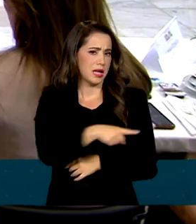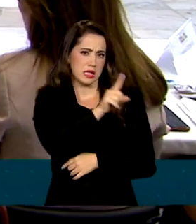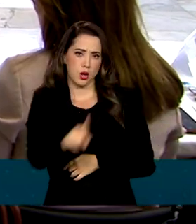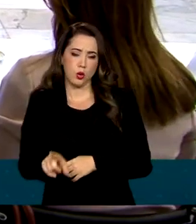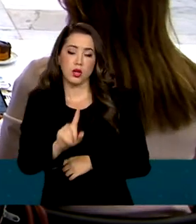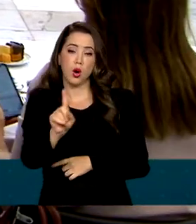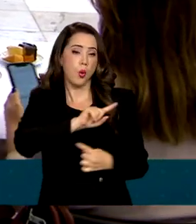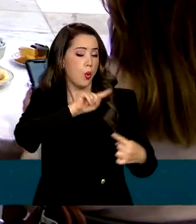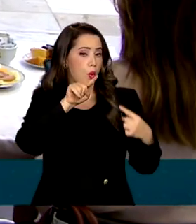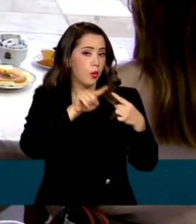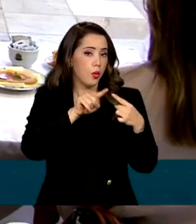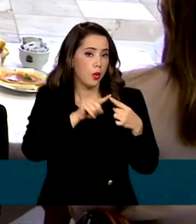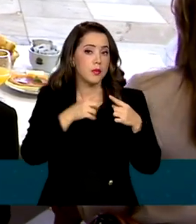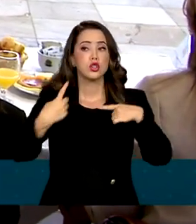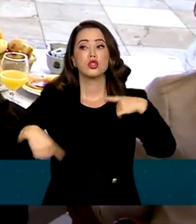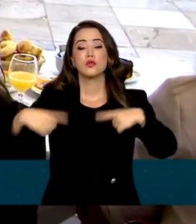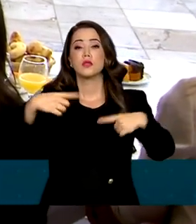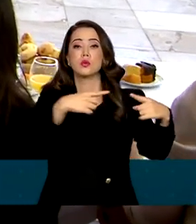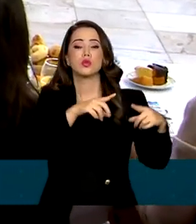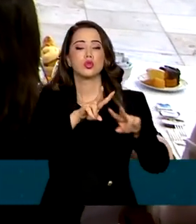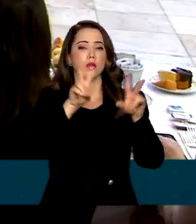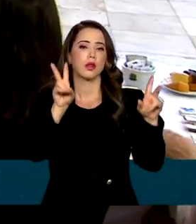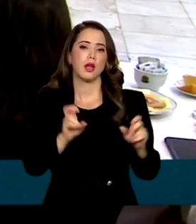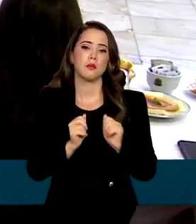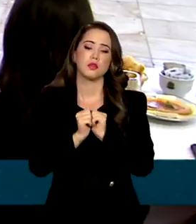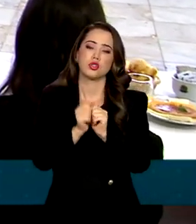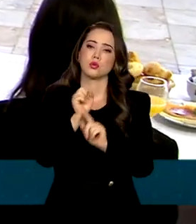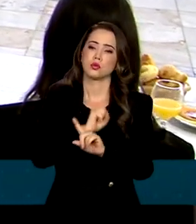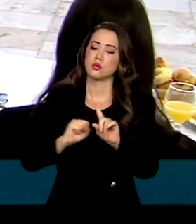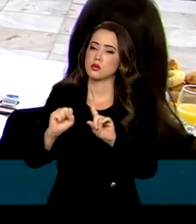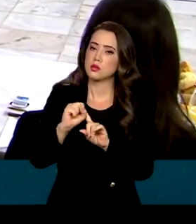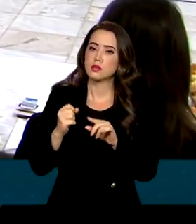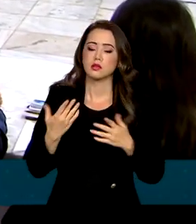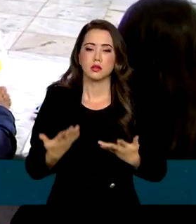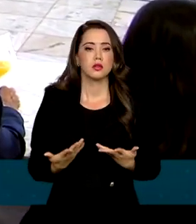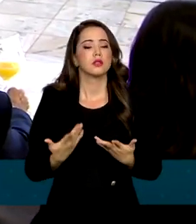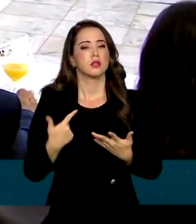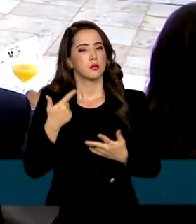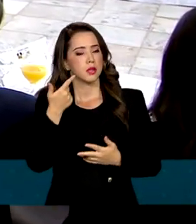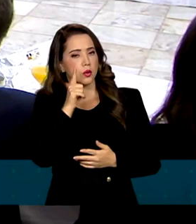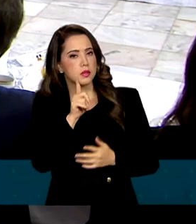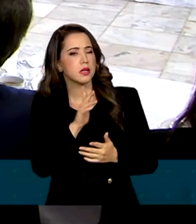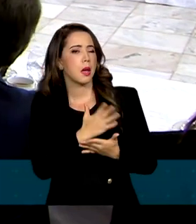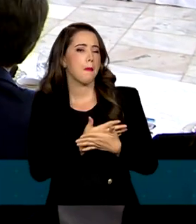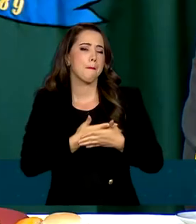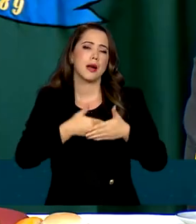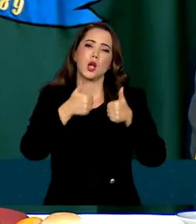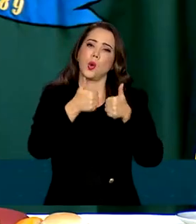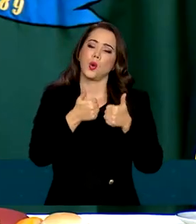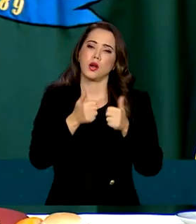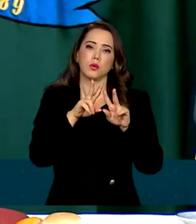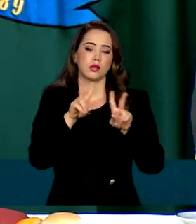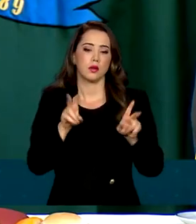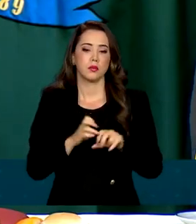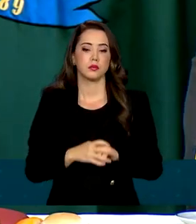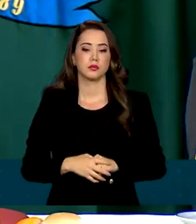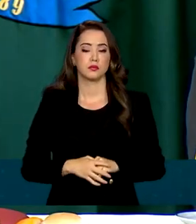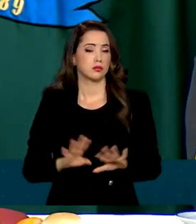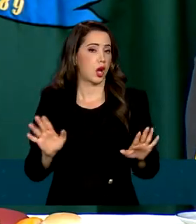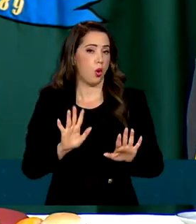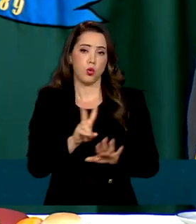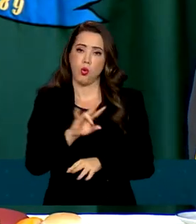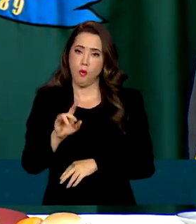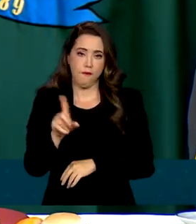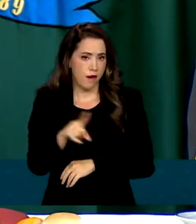que o objetivo é debater o assunto com a sociedade para aprimorar o tema. Nós não vamos revogar.